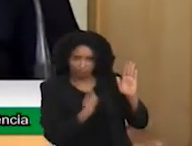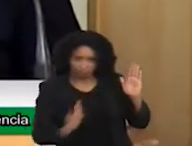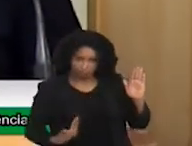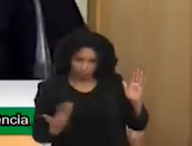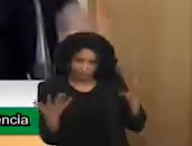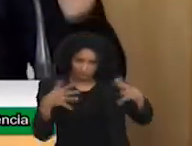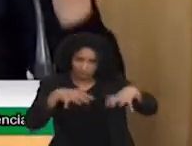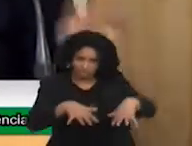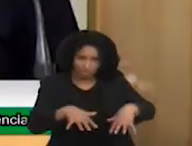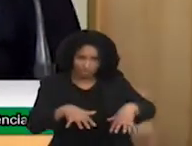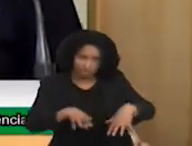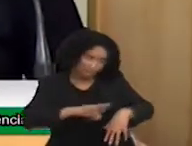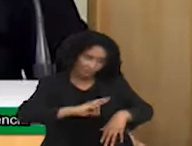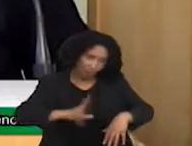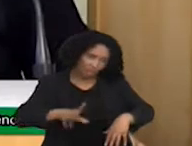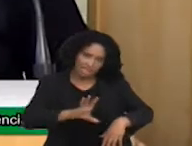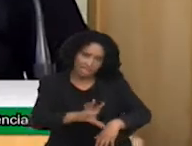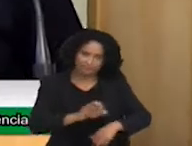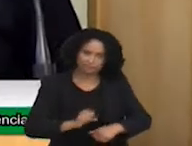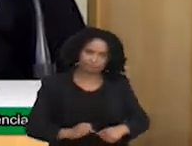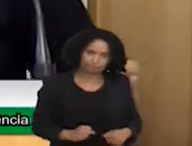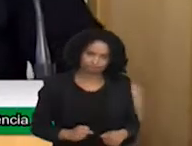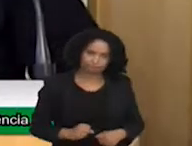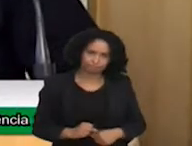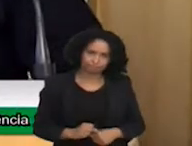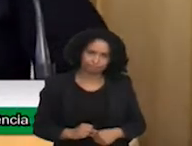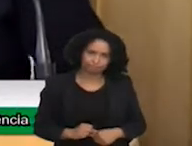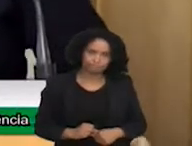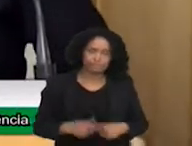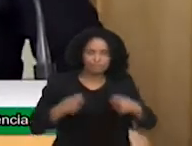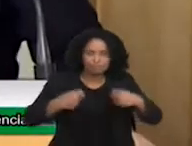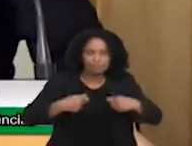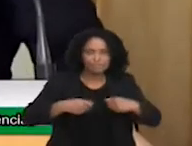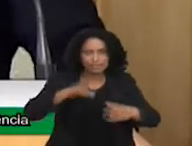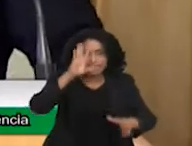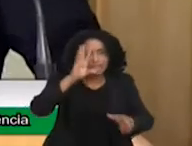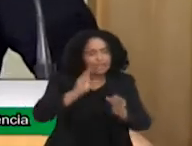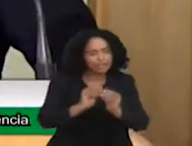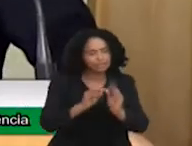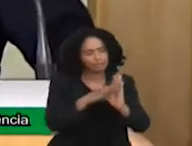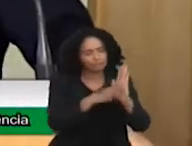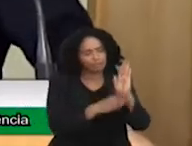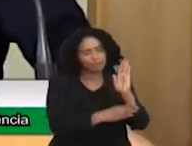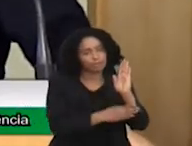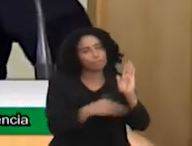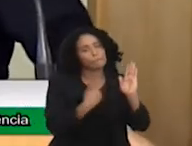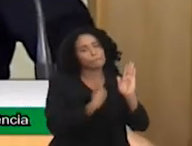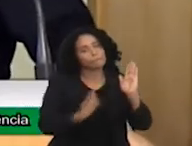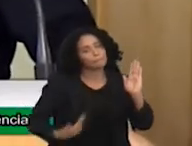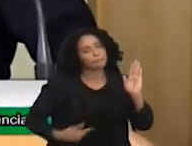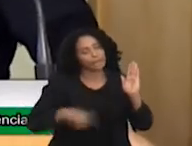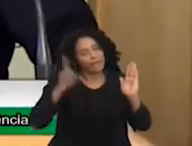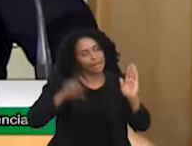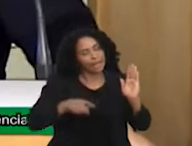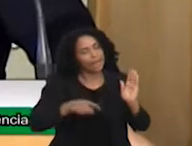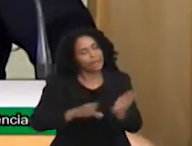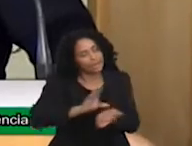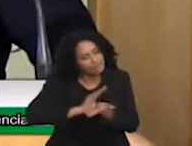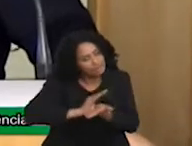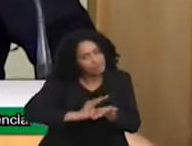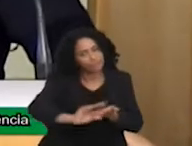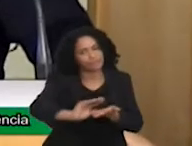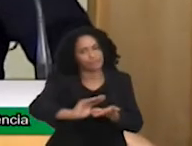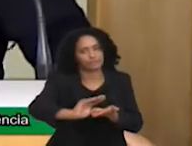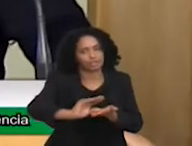entenderem que políticas públicas de inclusão é investimento para não gerar ônus lá para frente, vocês